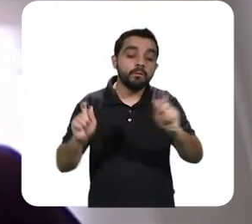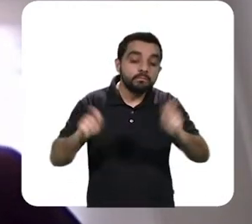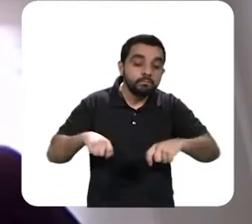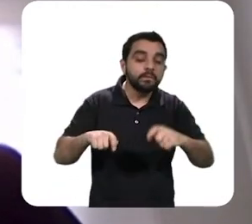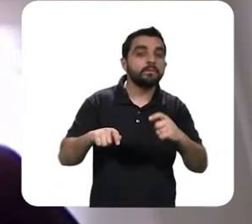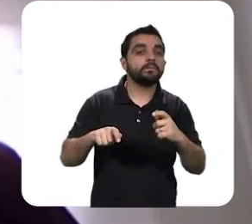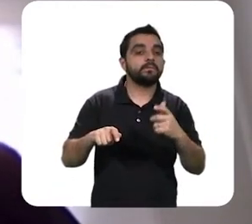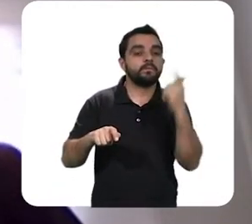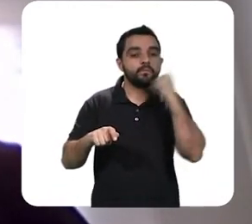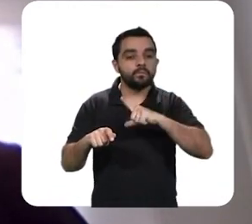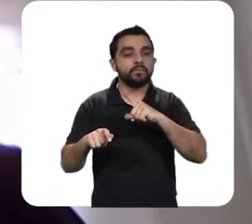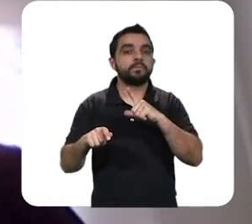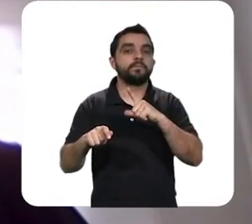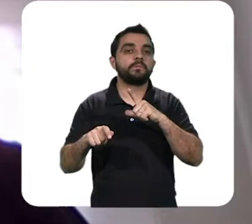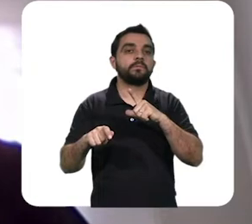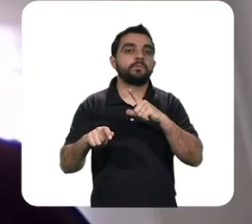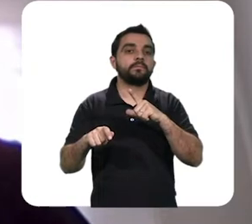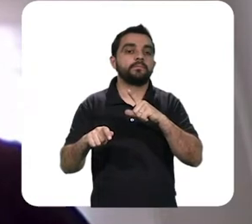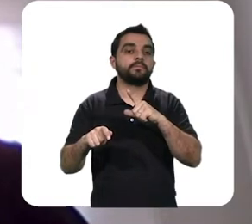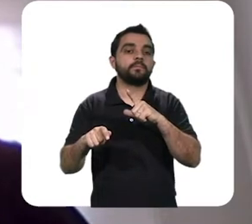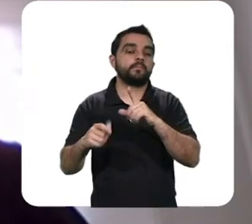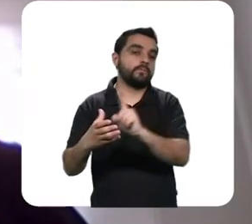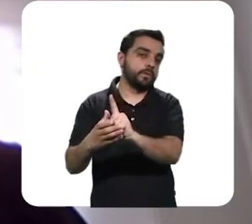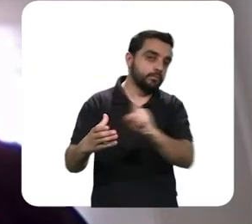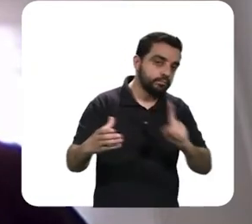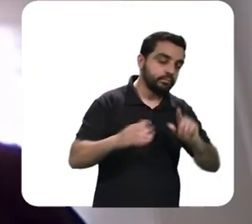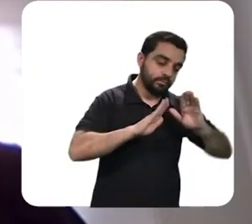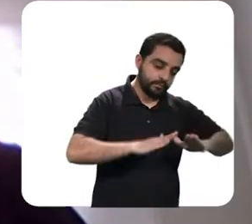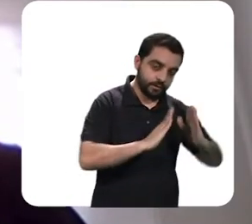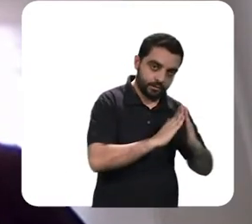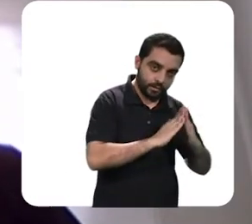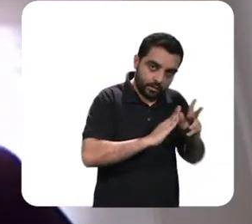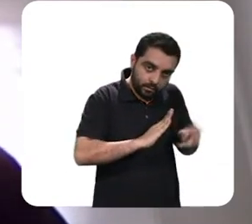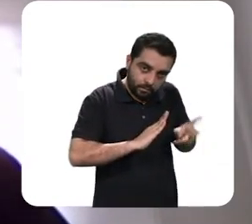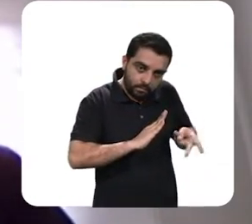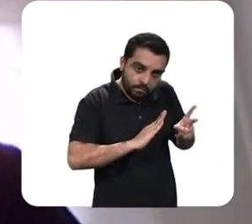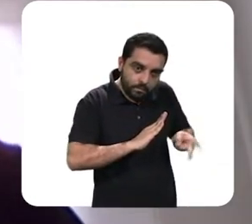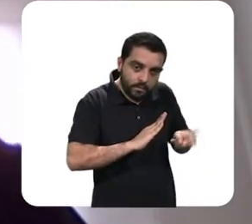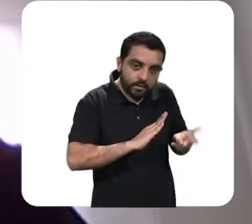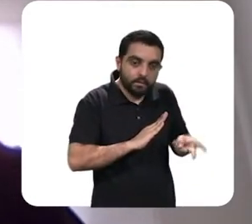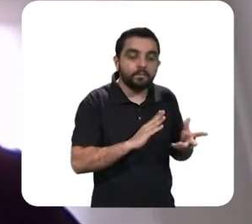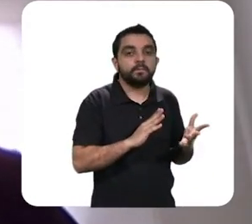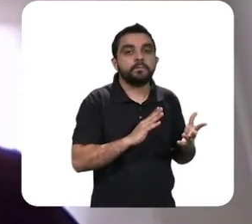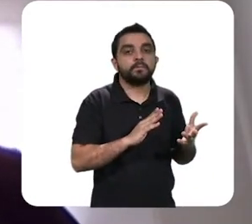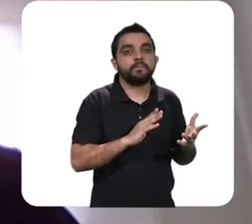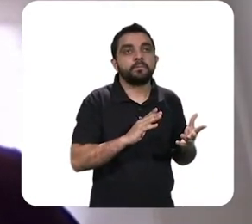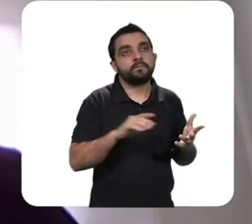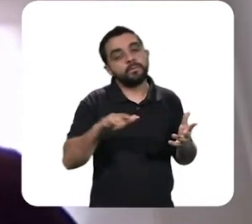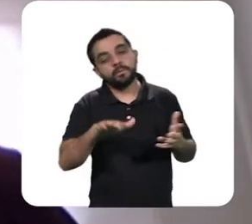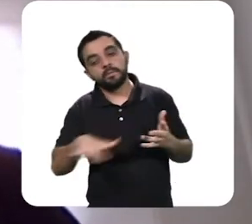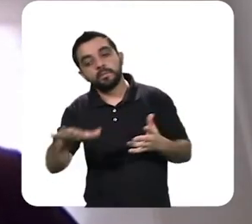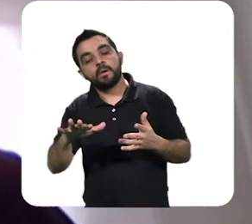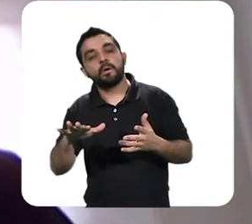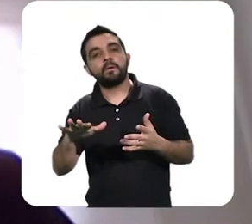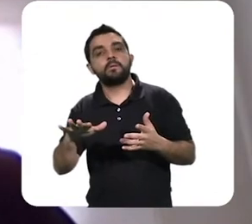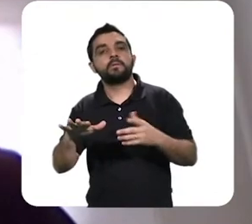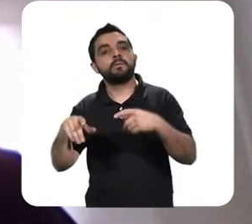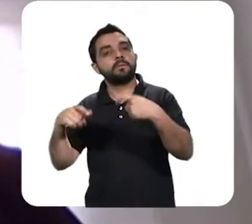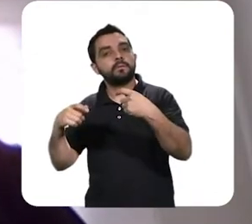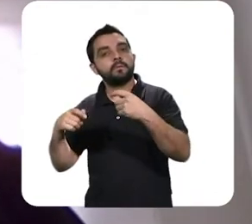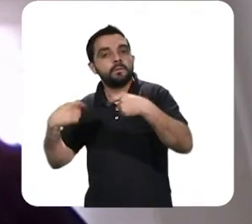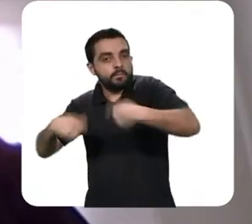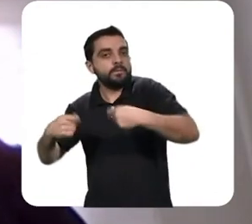continuidade para você evitar ter uma situação de desabastecimento mas sem comprometer o que